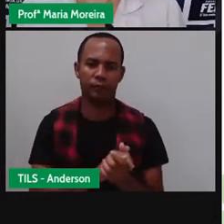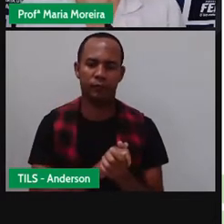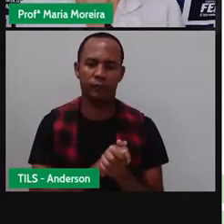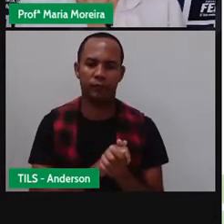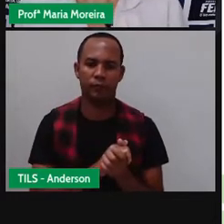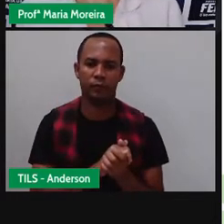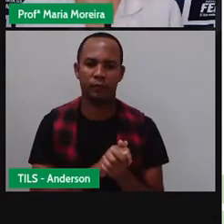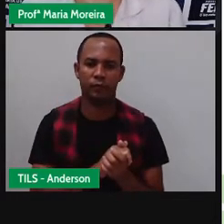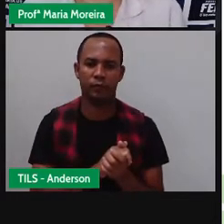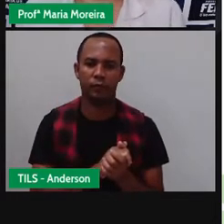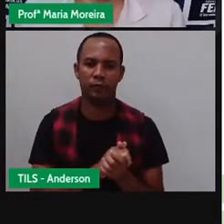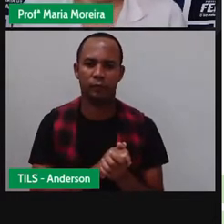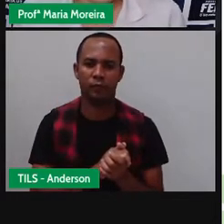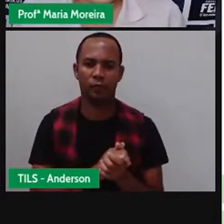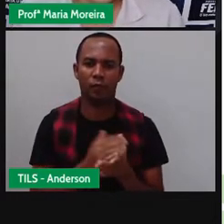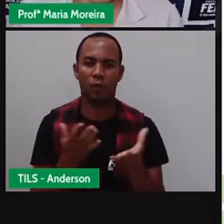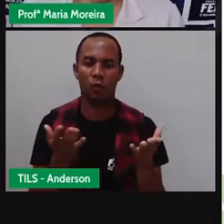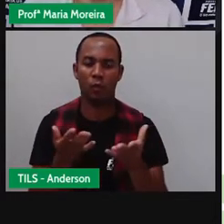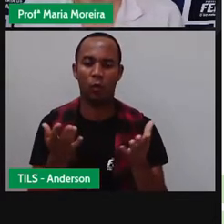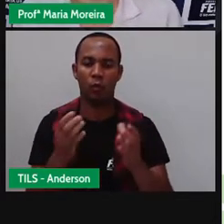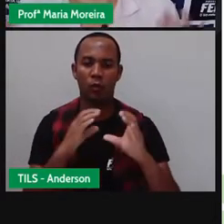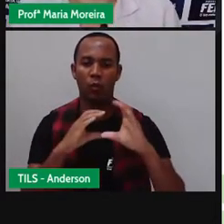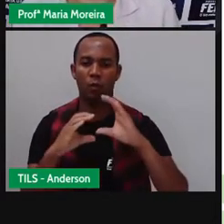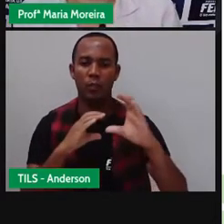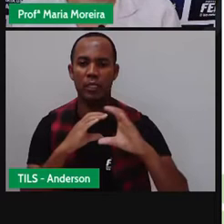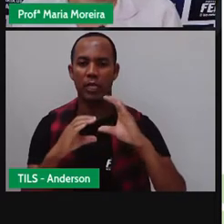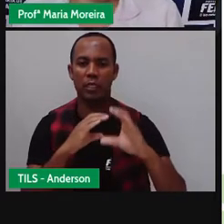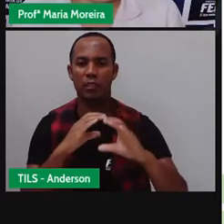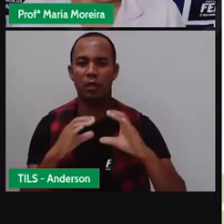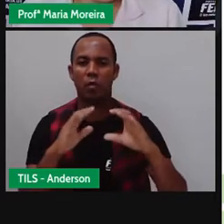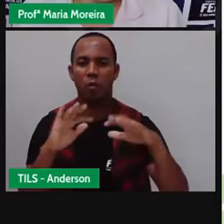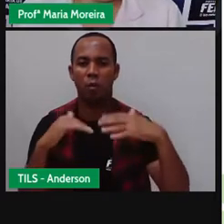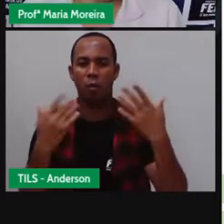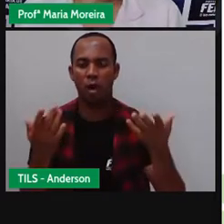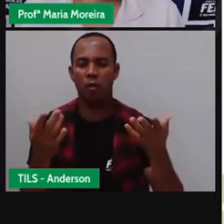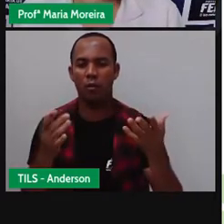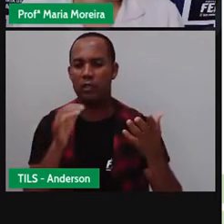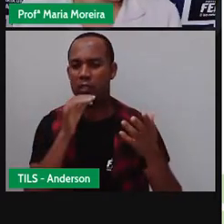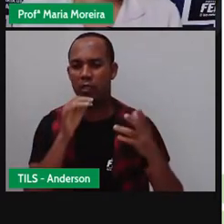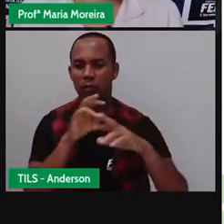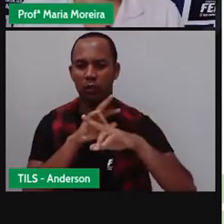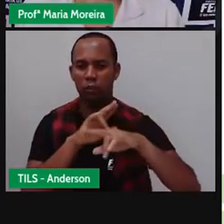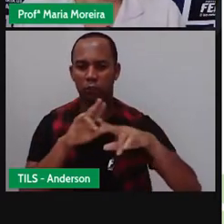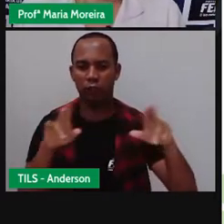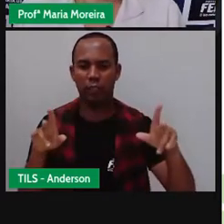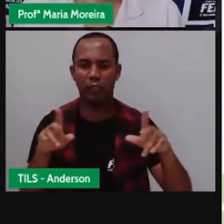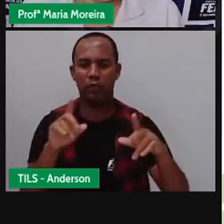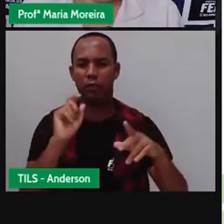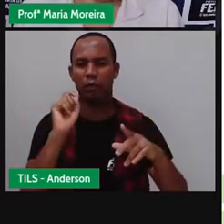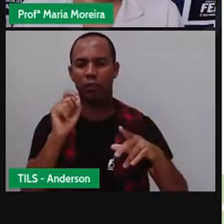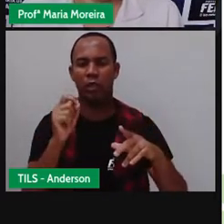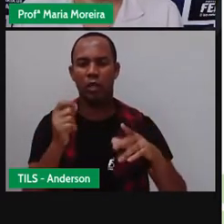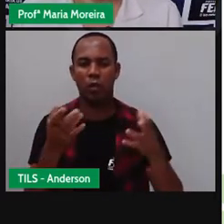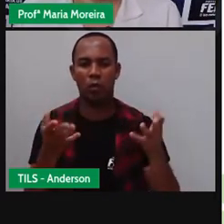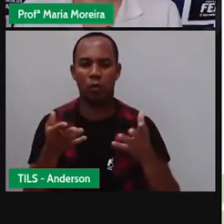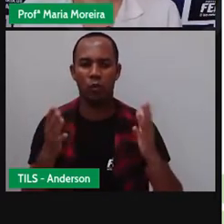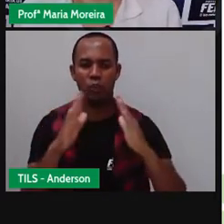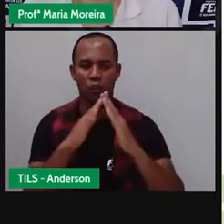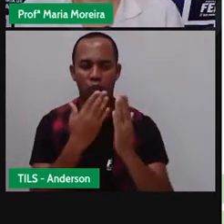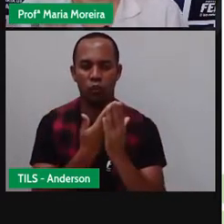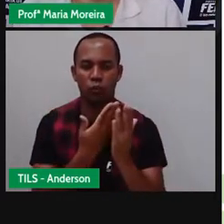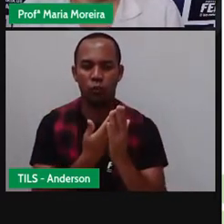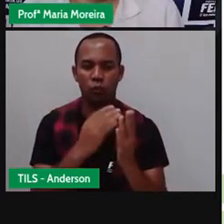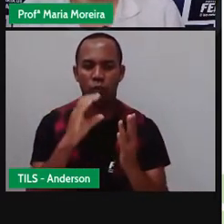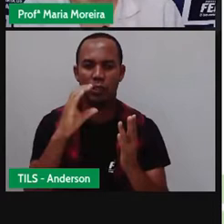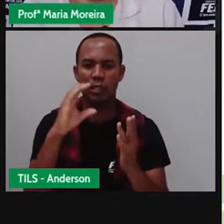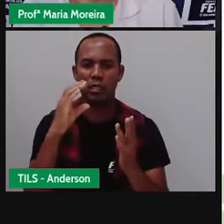Bom, meios de comunicação. Vamos seguir aí com a nossa temática da semana e hoje nossa aula, né? De ciências